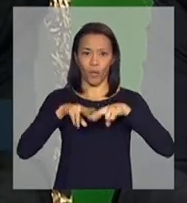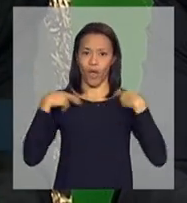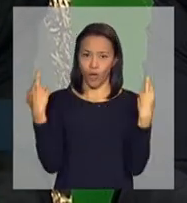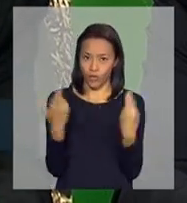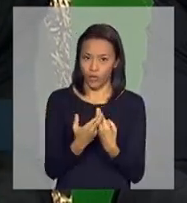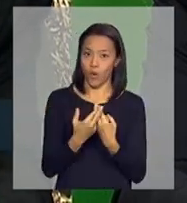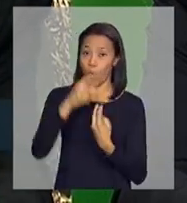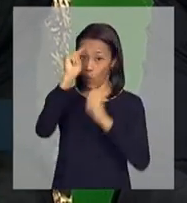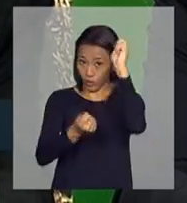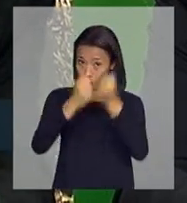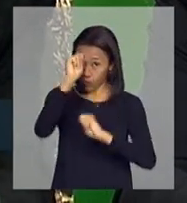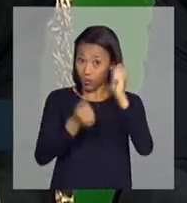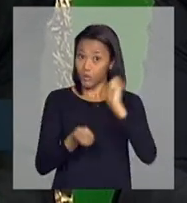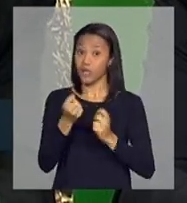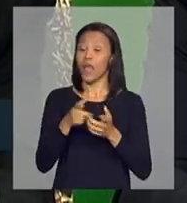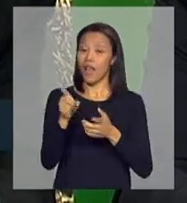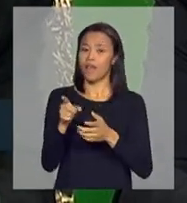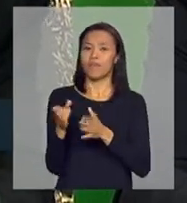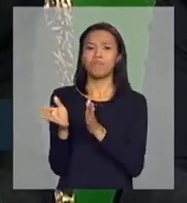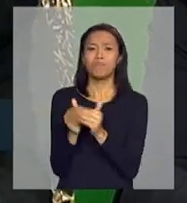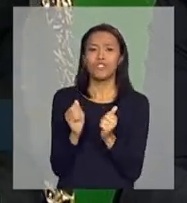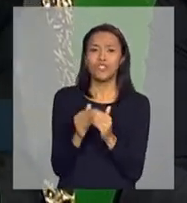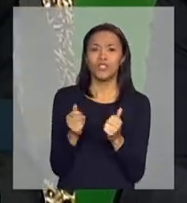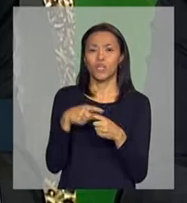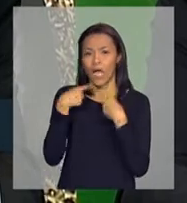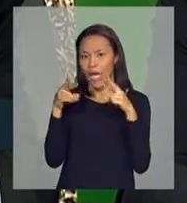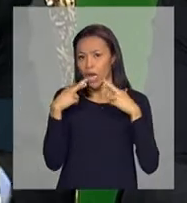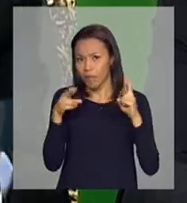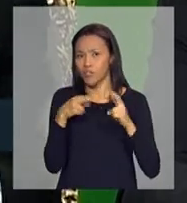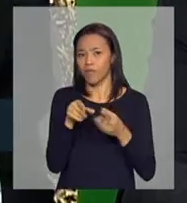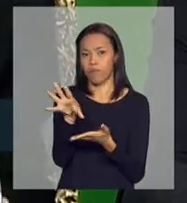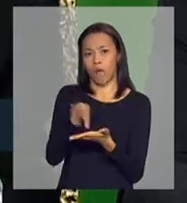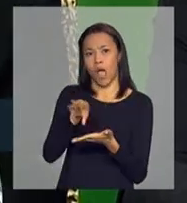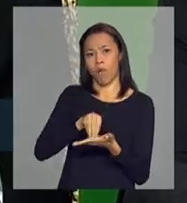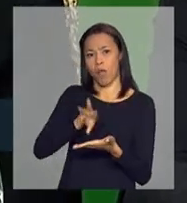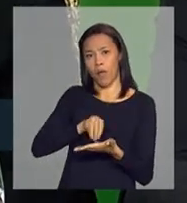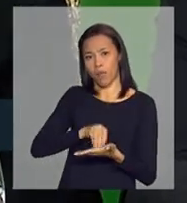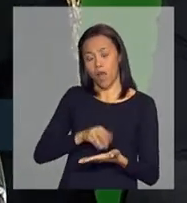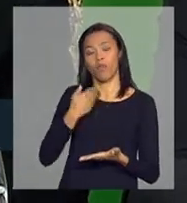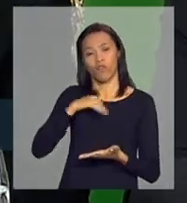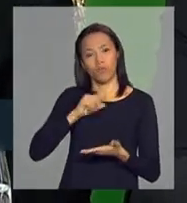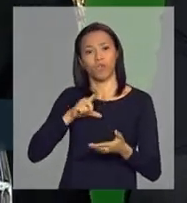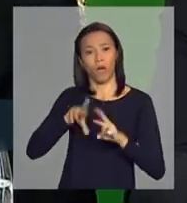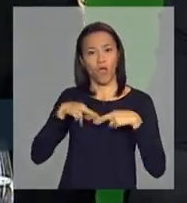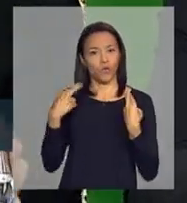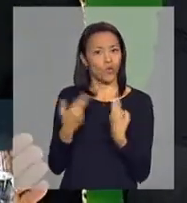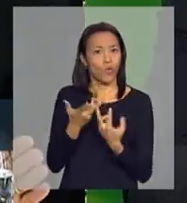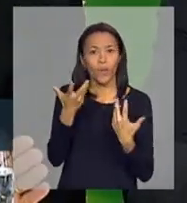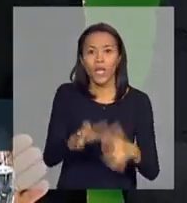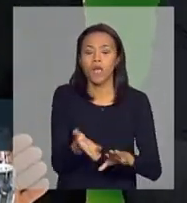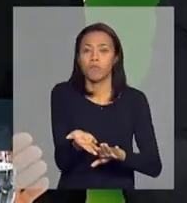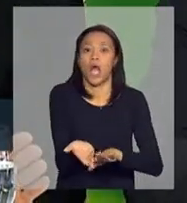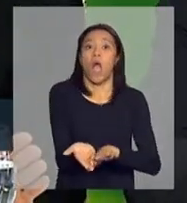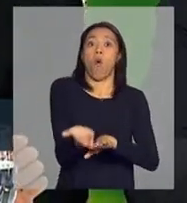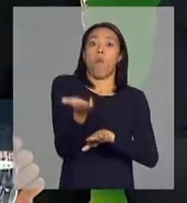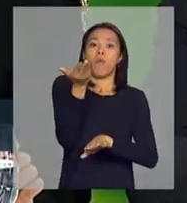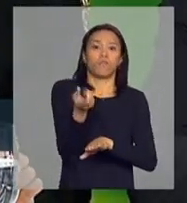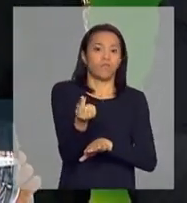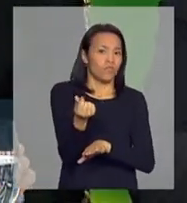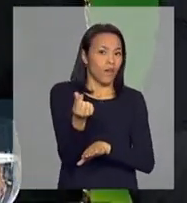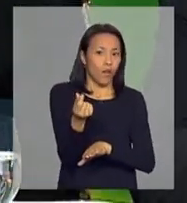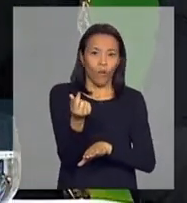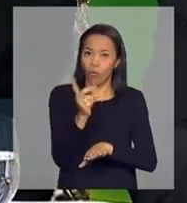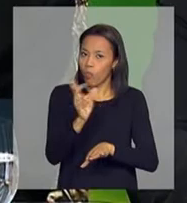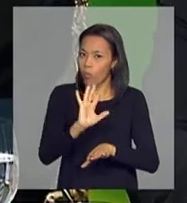indústria vai trazer para nós algumas reivindicações. Nós vamos sentar com a indústria. Não queremos aumento de preço nenhum nos nossos